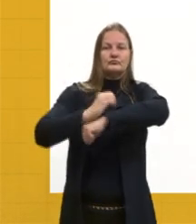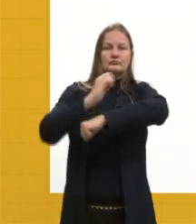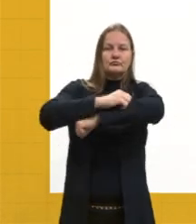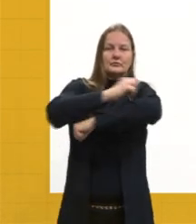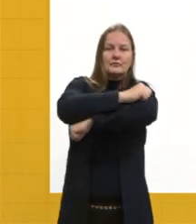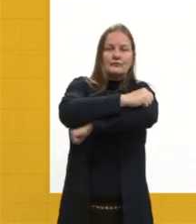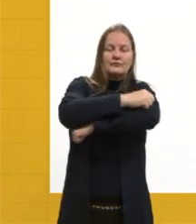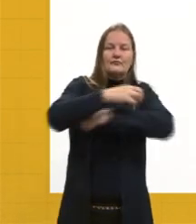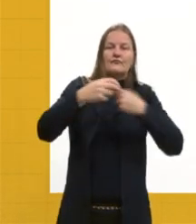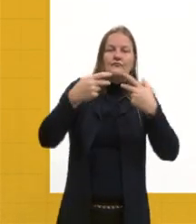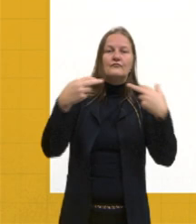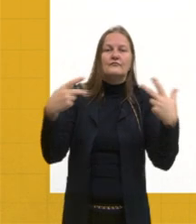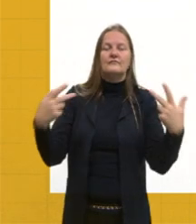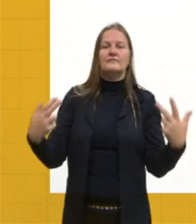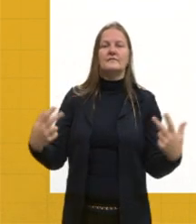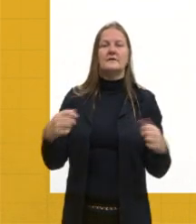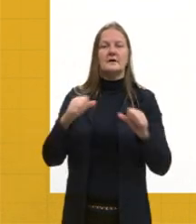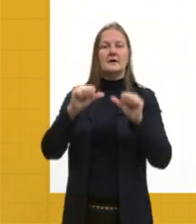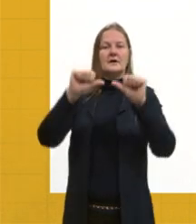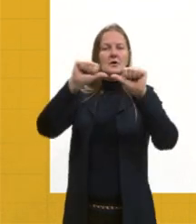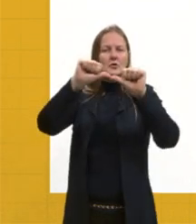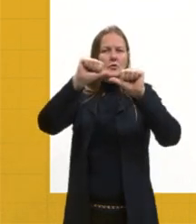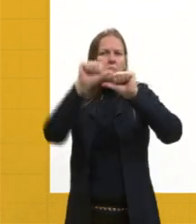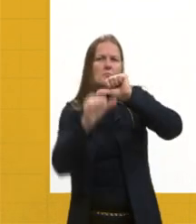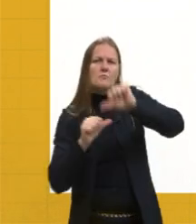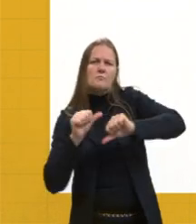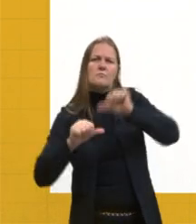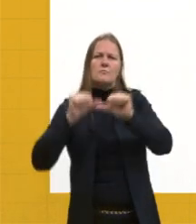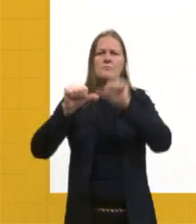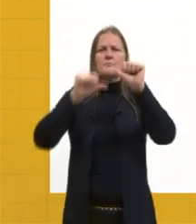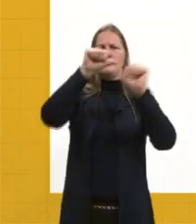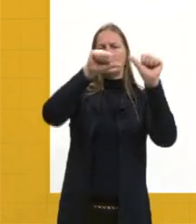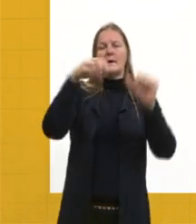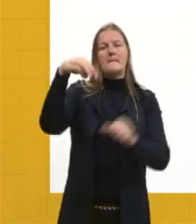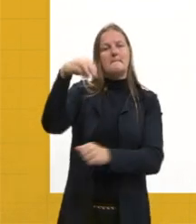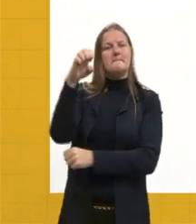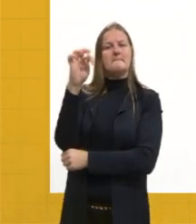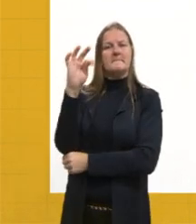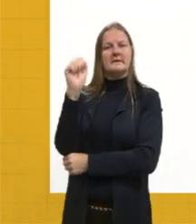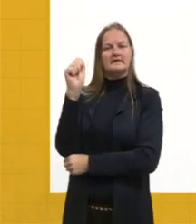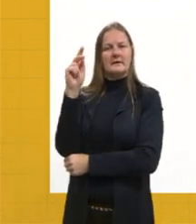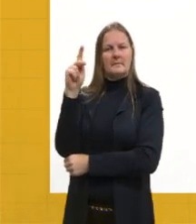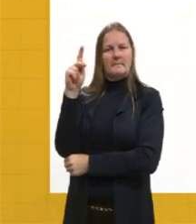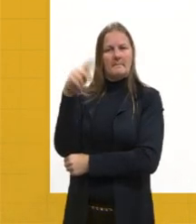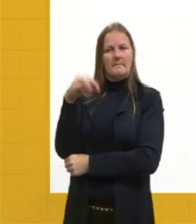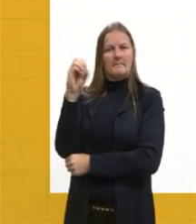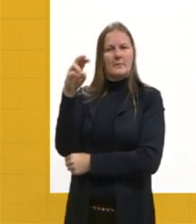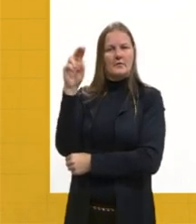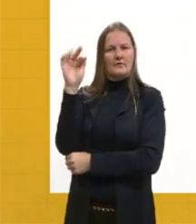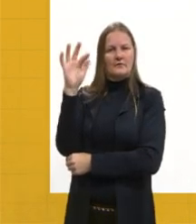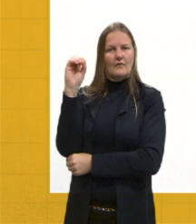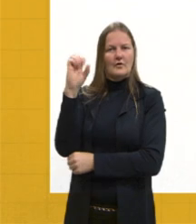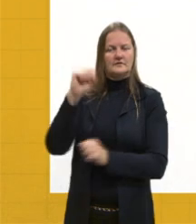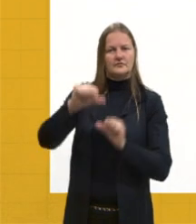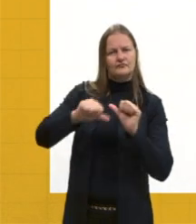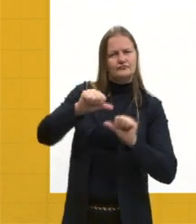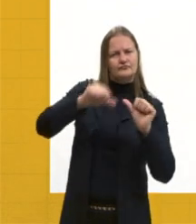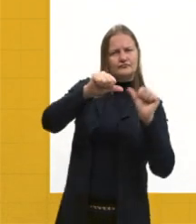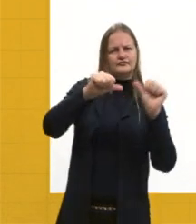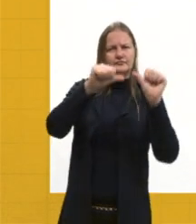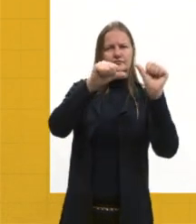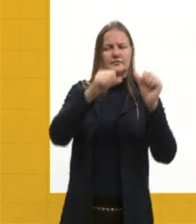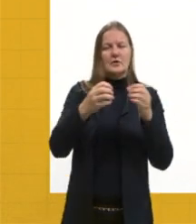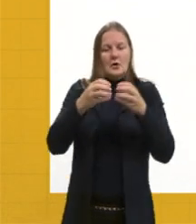famosos pela sua metamorfose, né? Que tem lá o indivíduo adulto, a rã adulta, por exemplo. Ela vai colocar